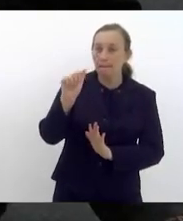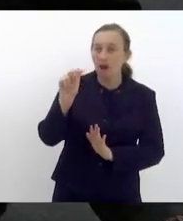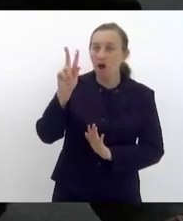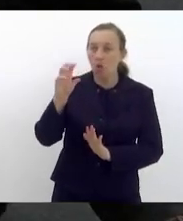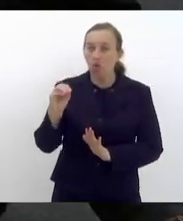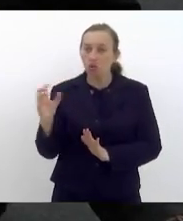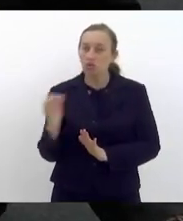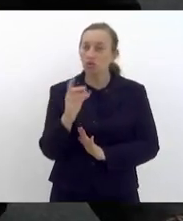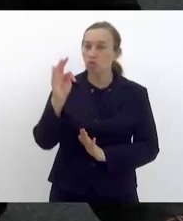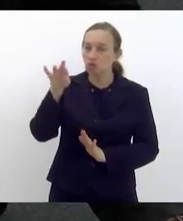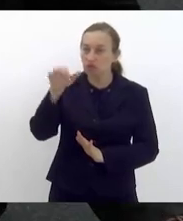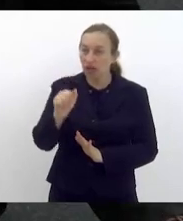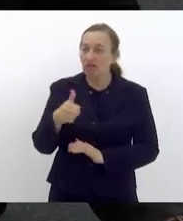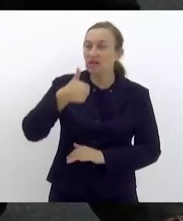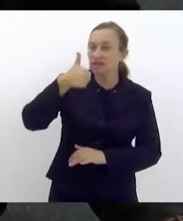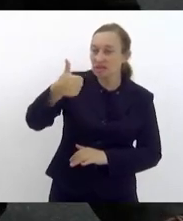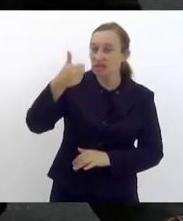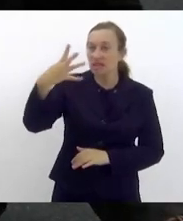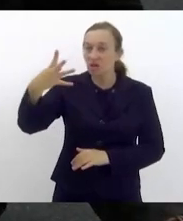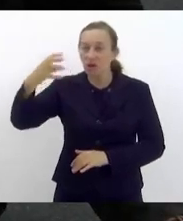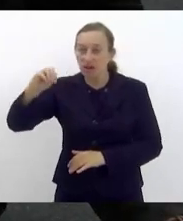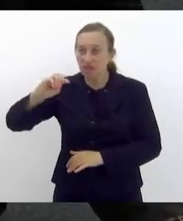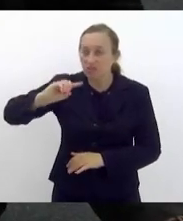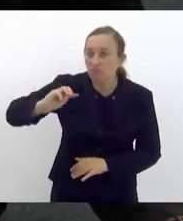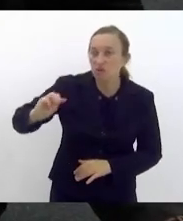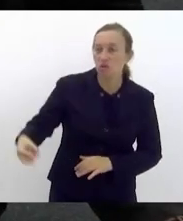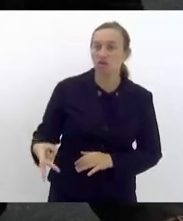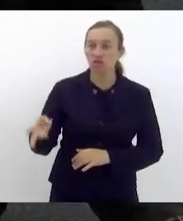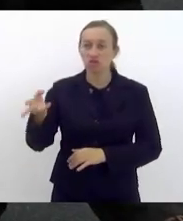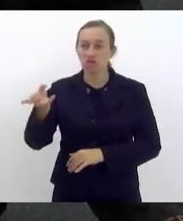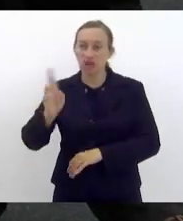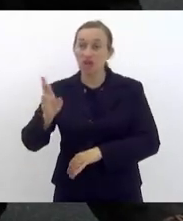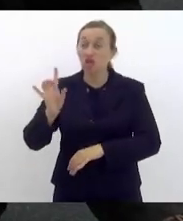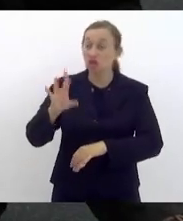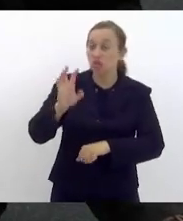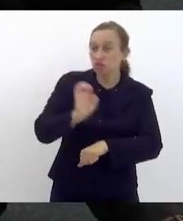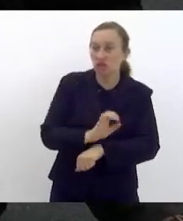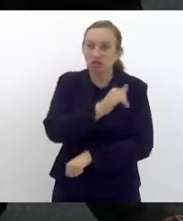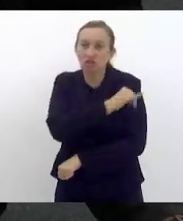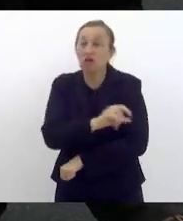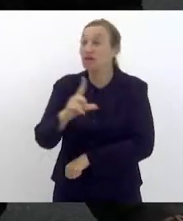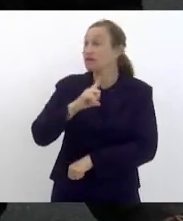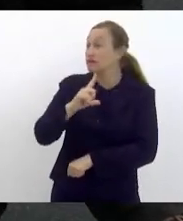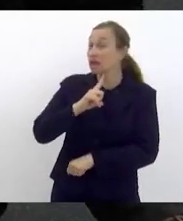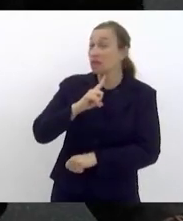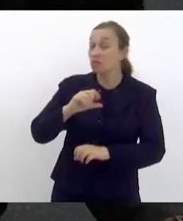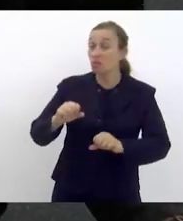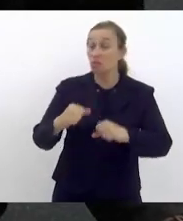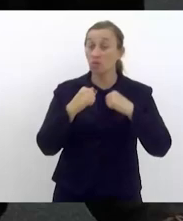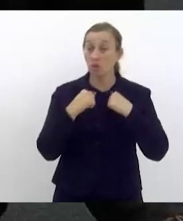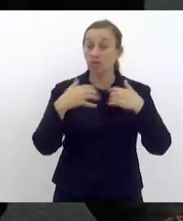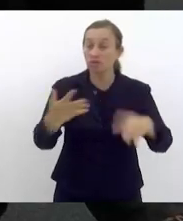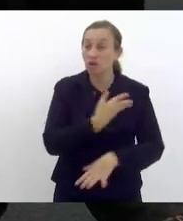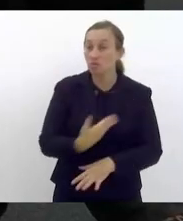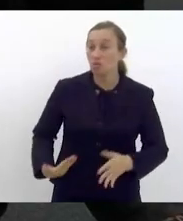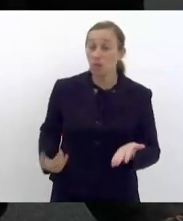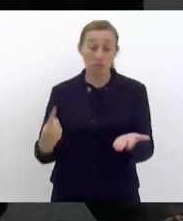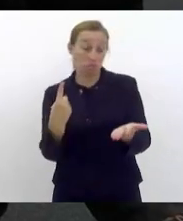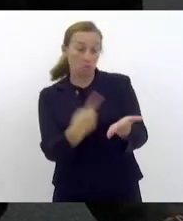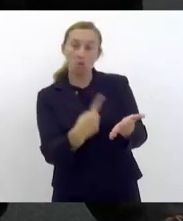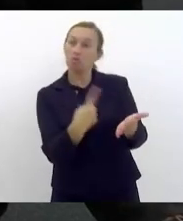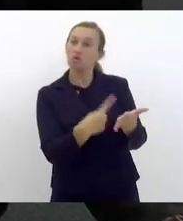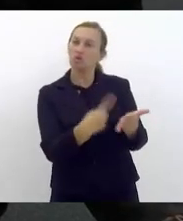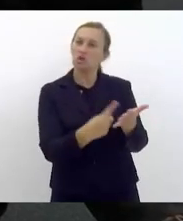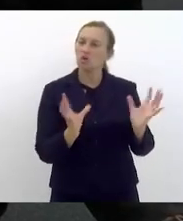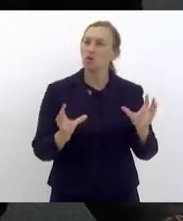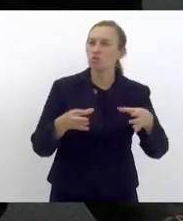140 milhões de reais só para o Estado do Rio de Janeiro. Nós temos uma audiência pública marcada pela Comissão